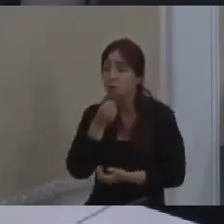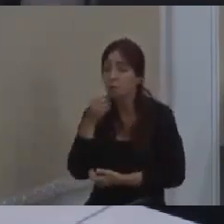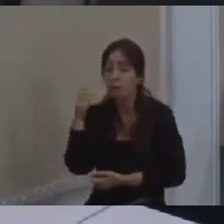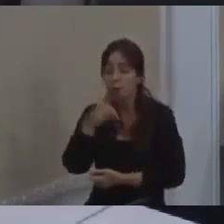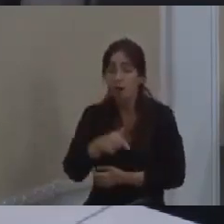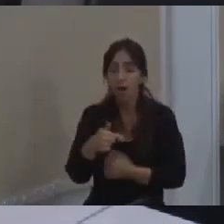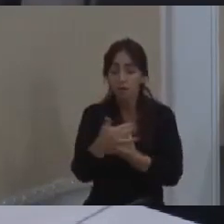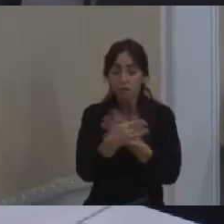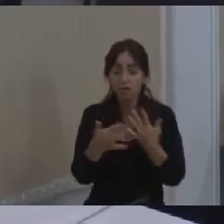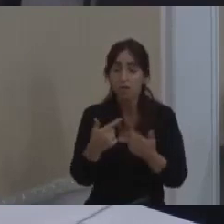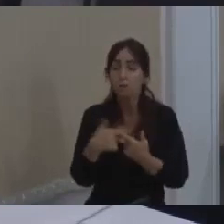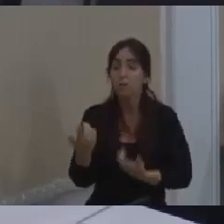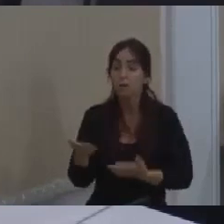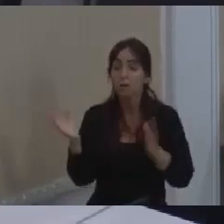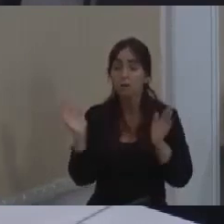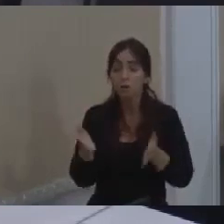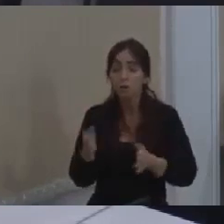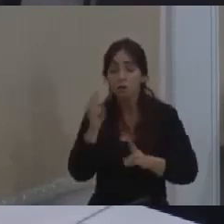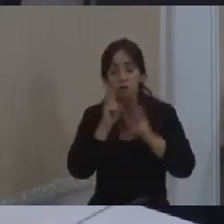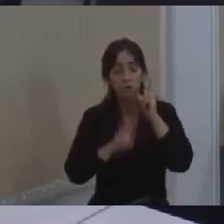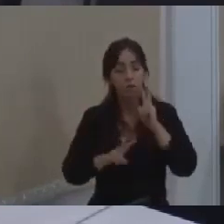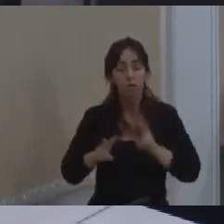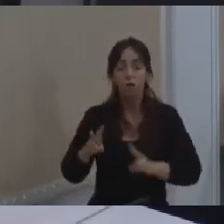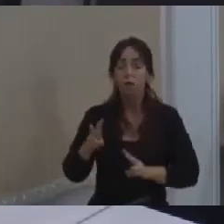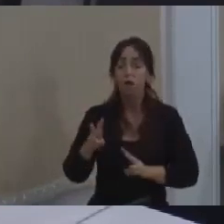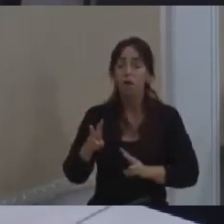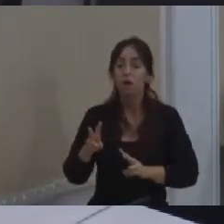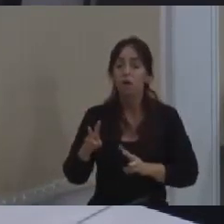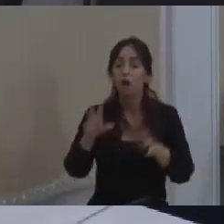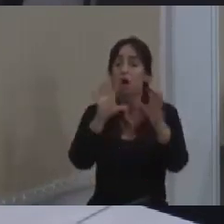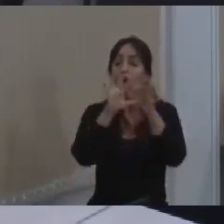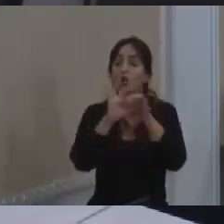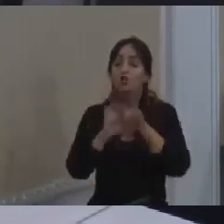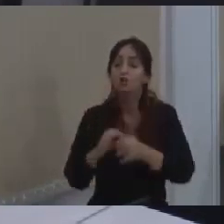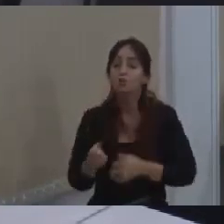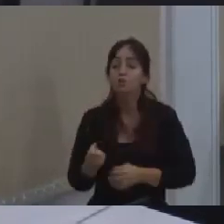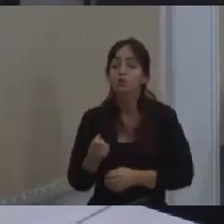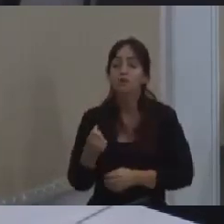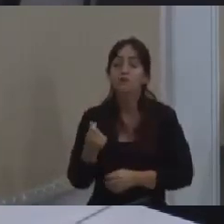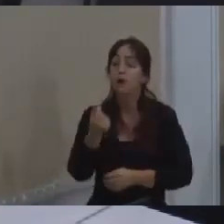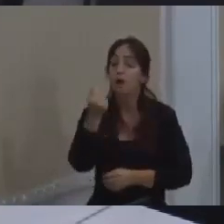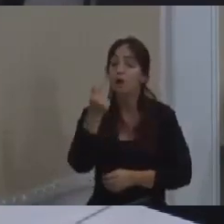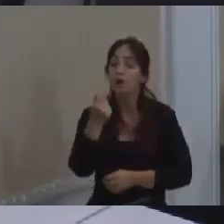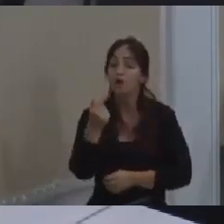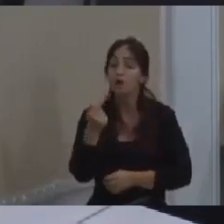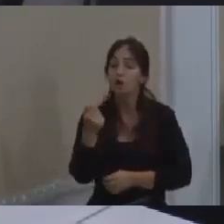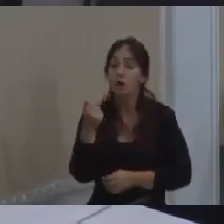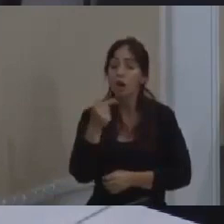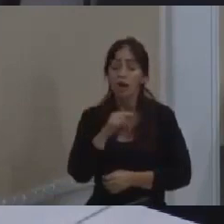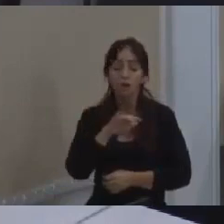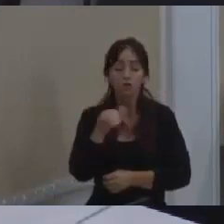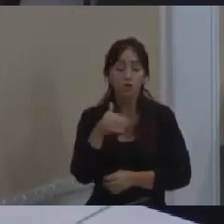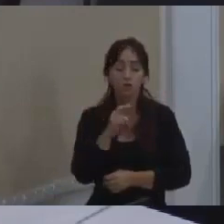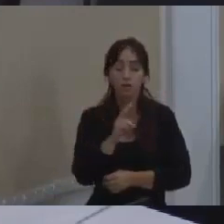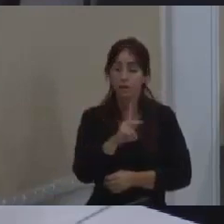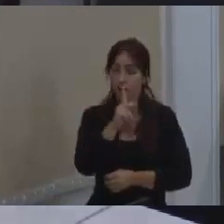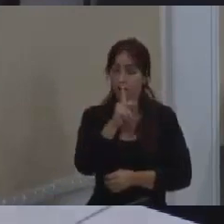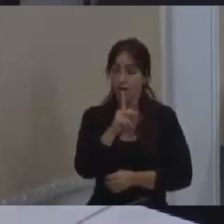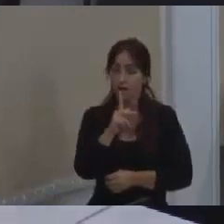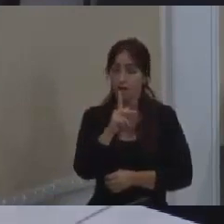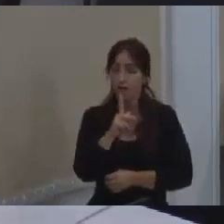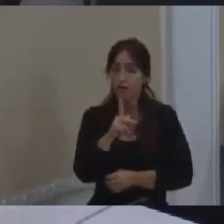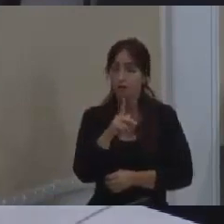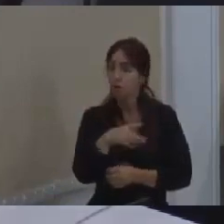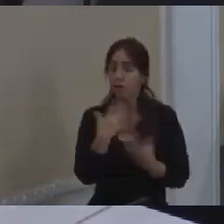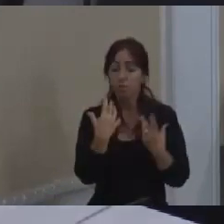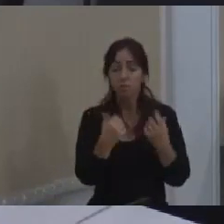cidade que obviamente hoje o tipo de valor de um imóvel no JK já não atende mais para esse tipo de propósito que